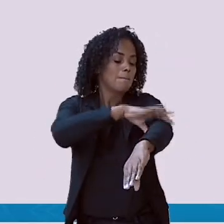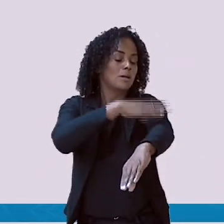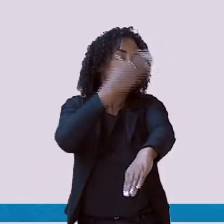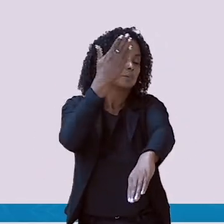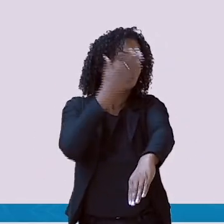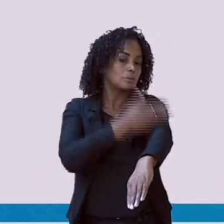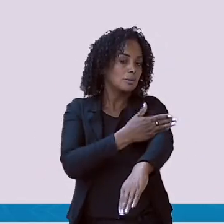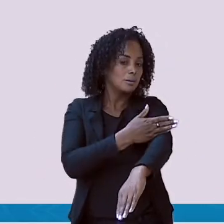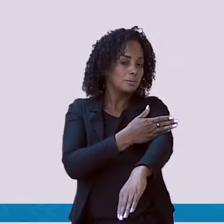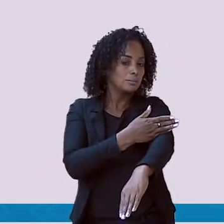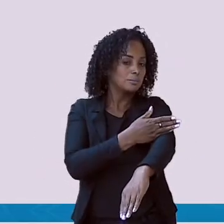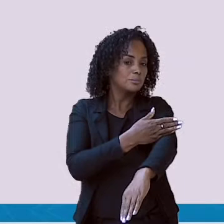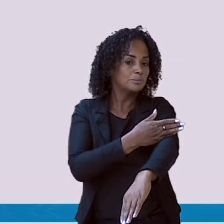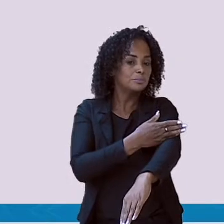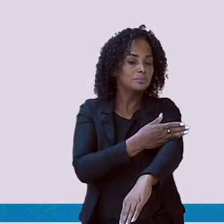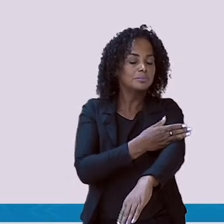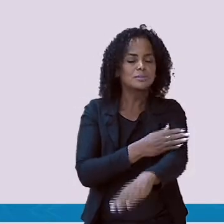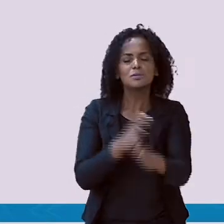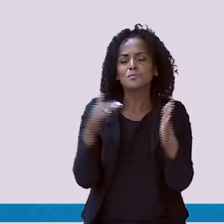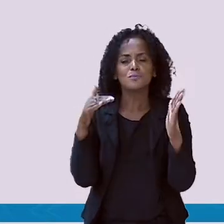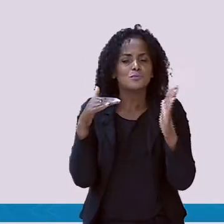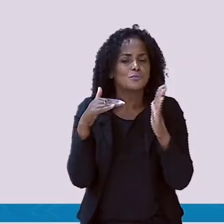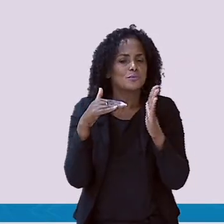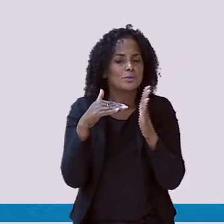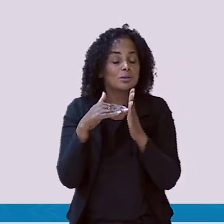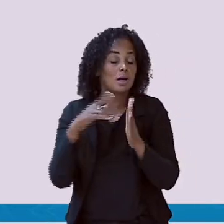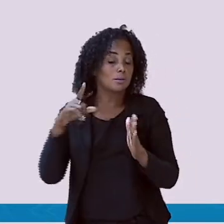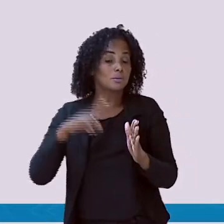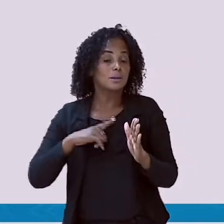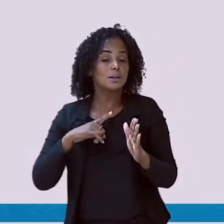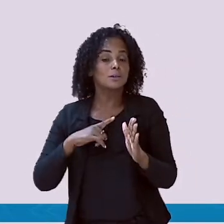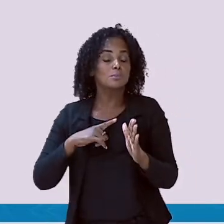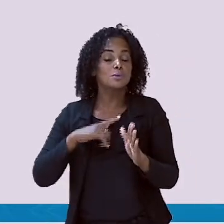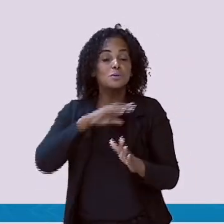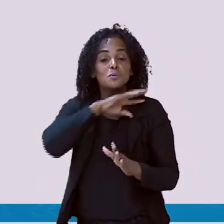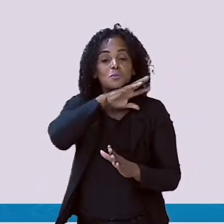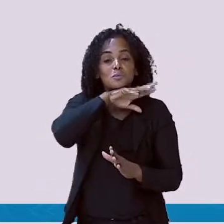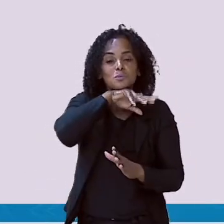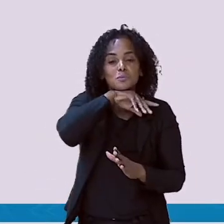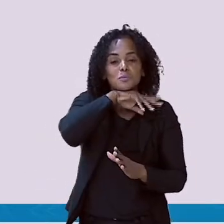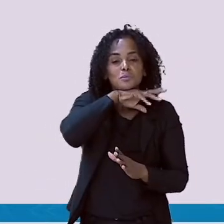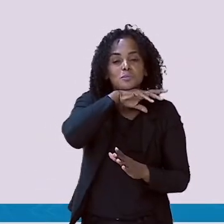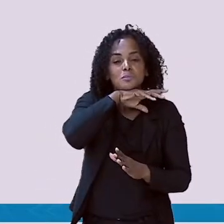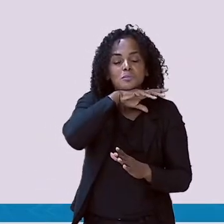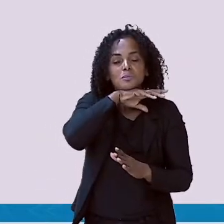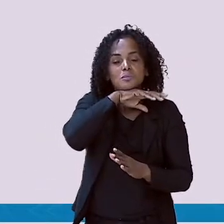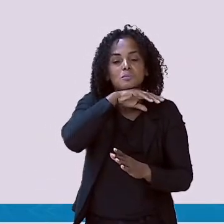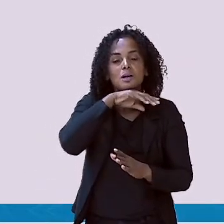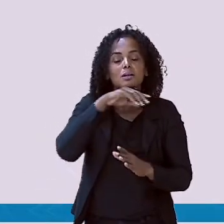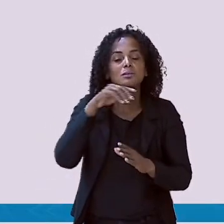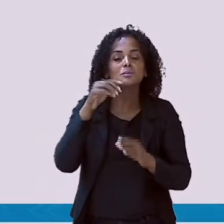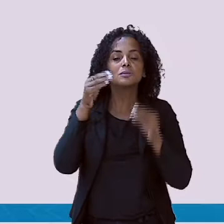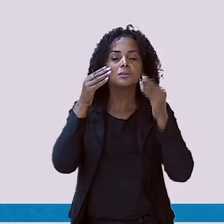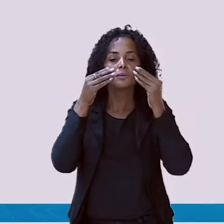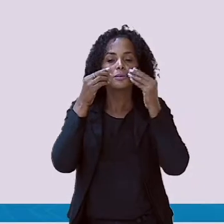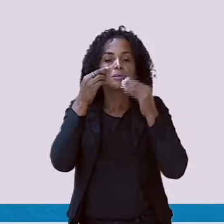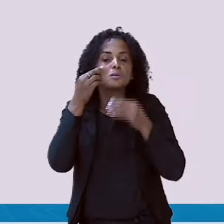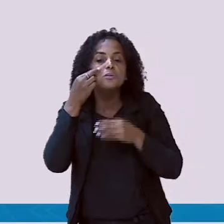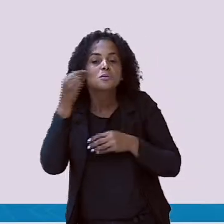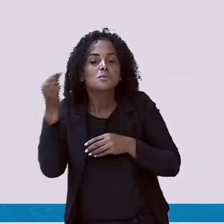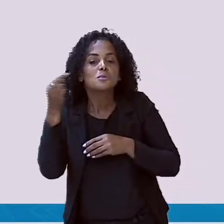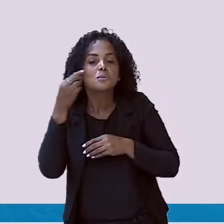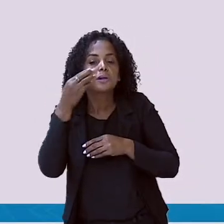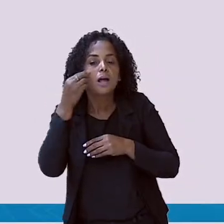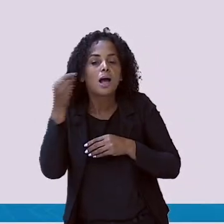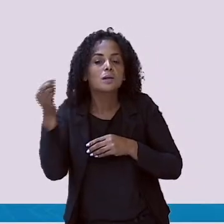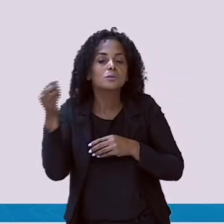a letra T. E por último, nós temos um gato. Nós temos